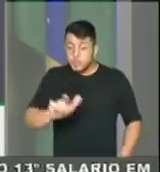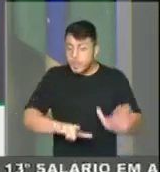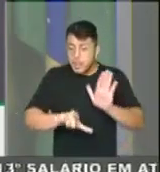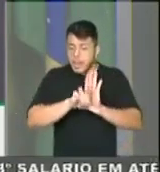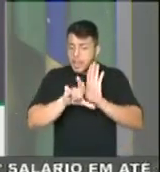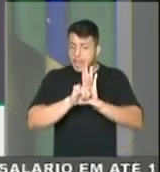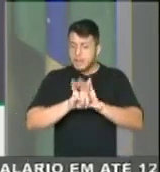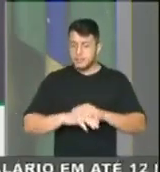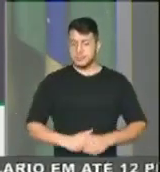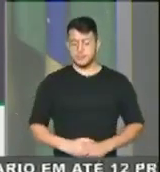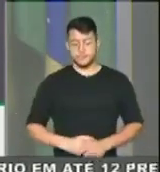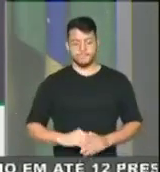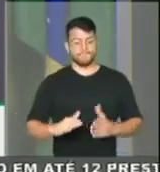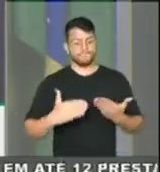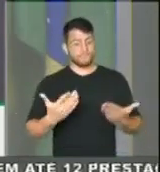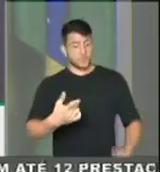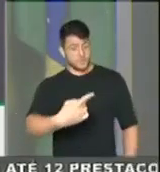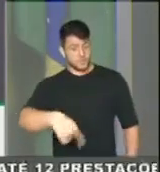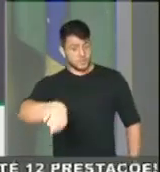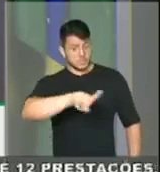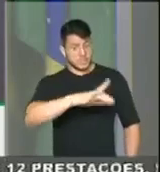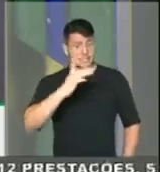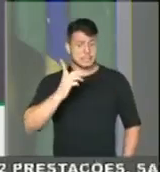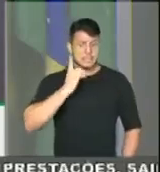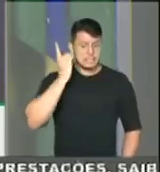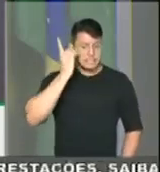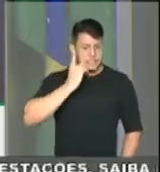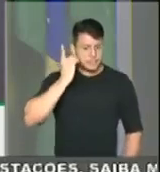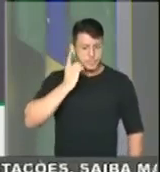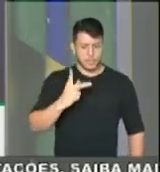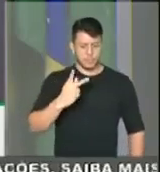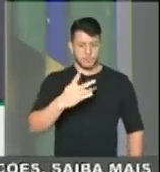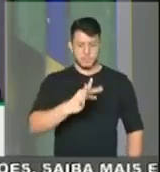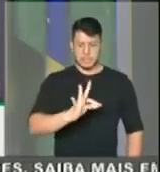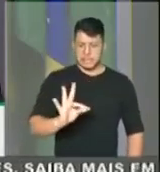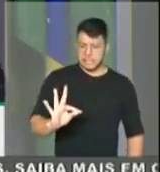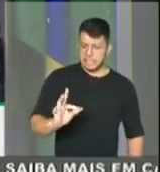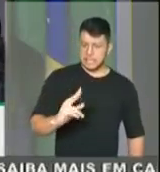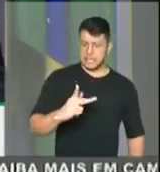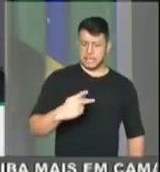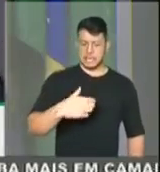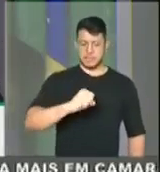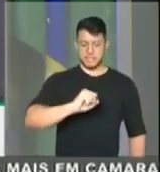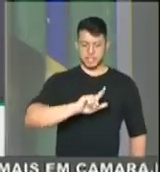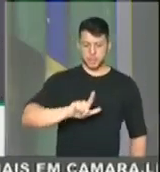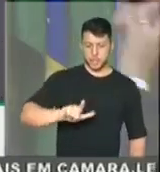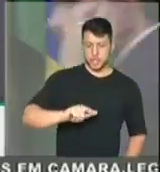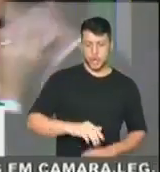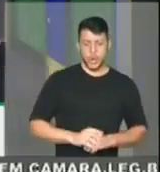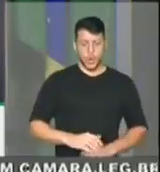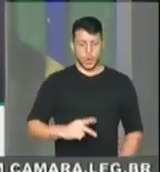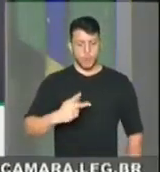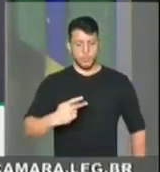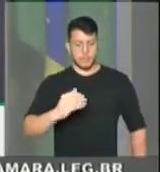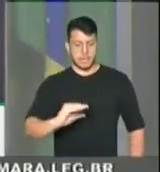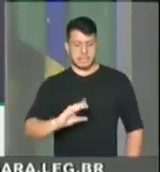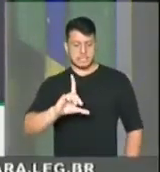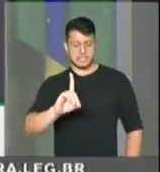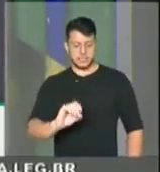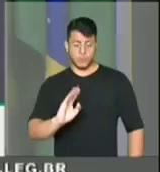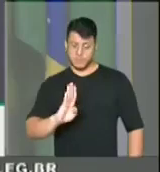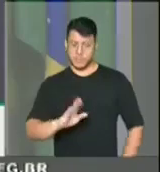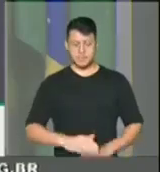Senhores deputados do PT, do PSOL e do PCdoB, eu convido vocês